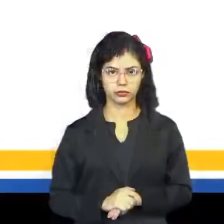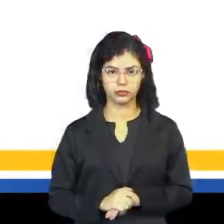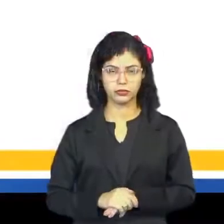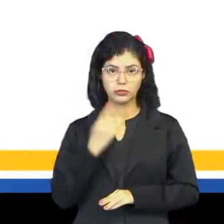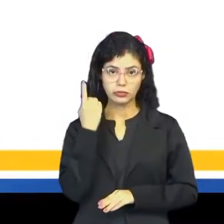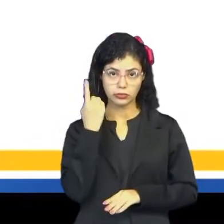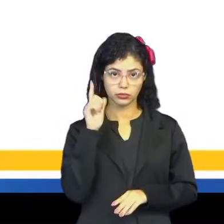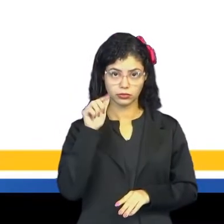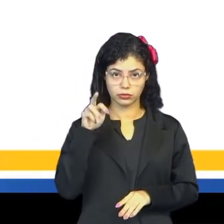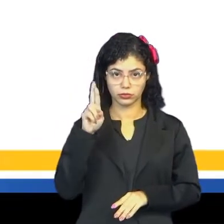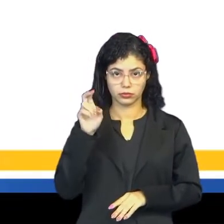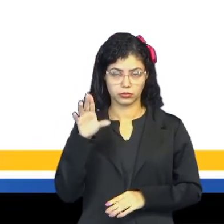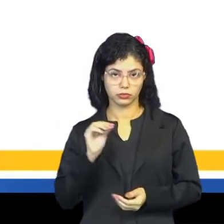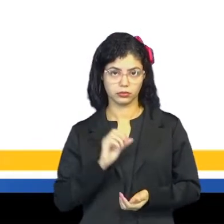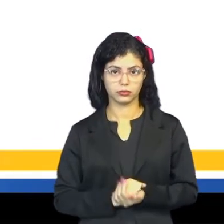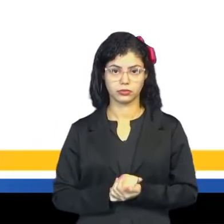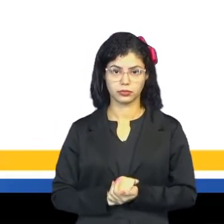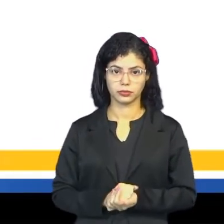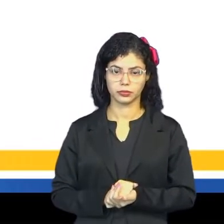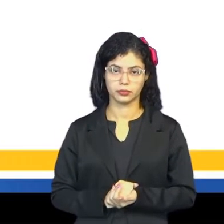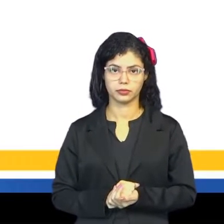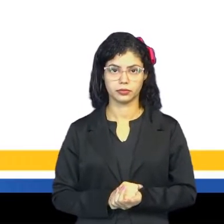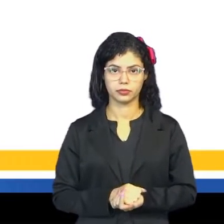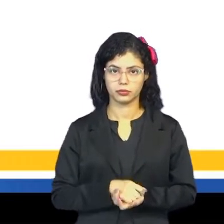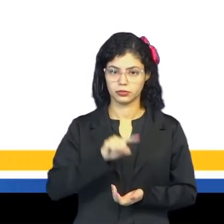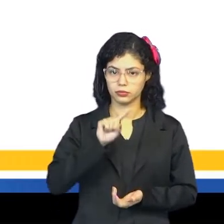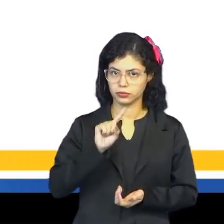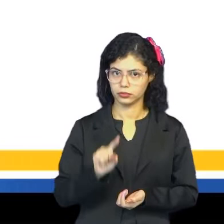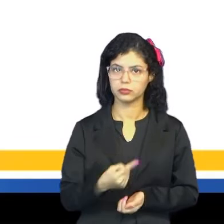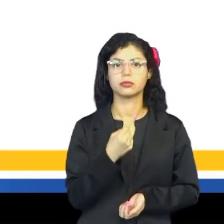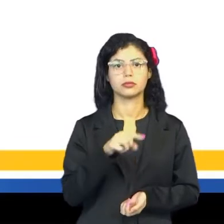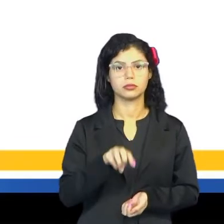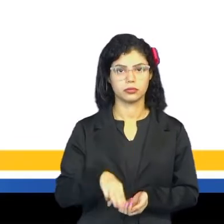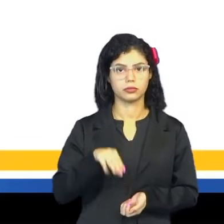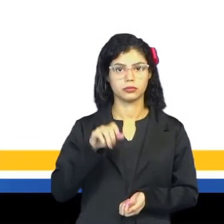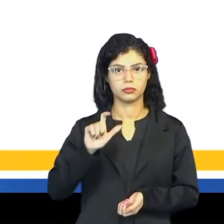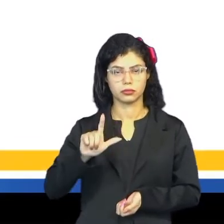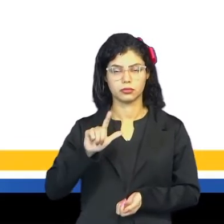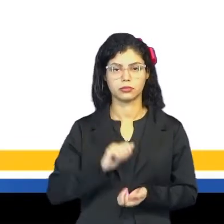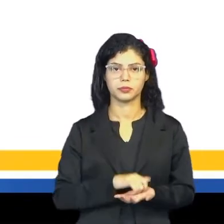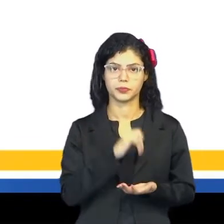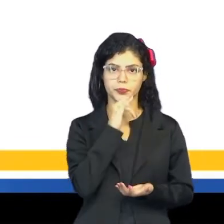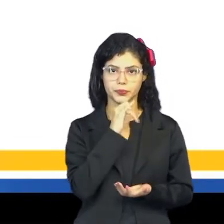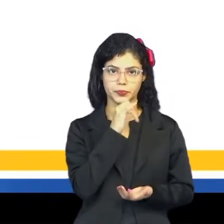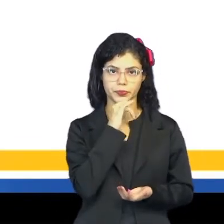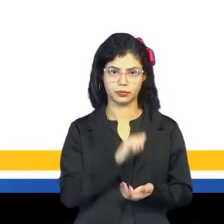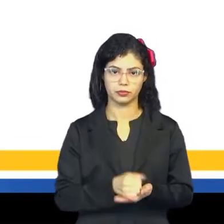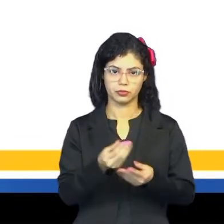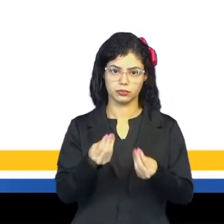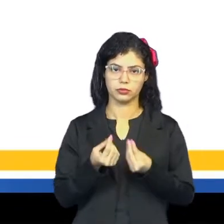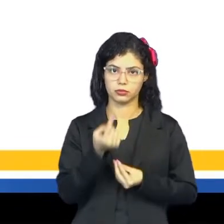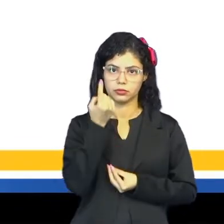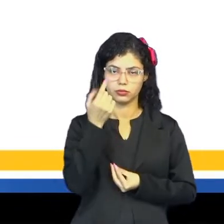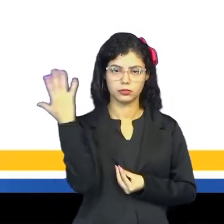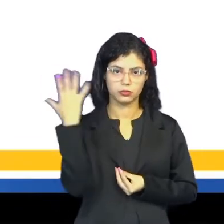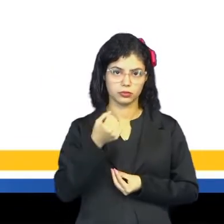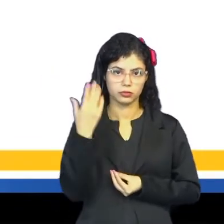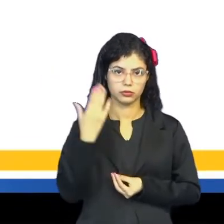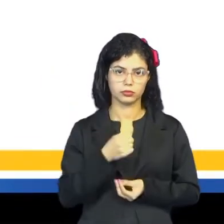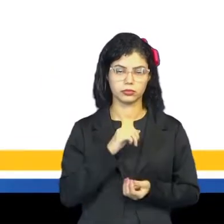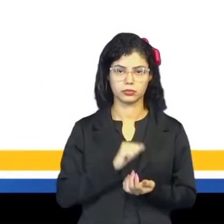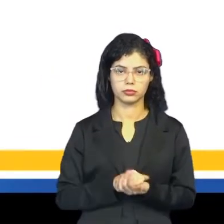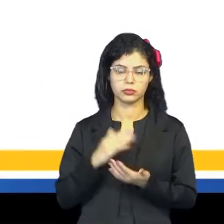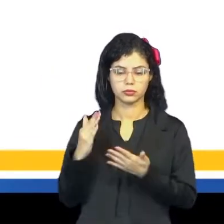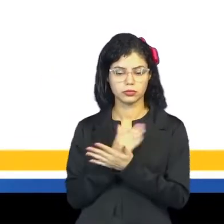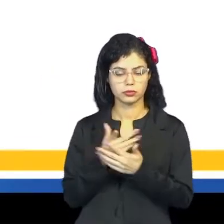Um litro. Um litro é mil ml. Por exemplo, eu diga aí, me dê um litro de leite. Me dê um